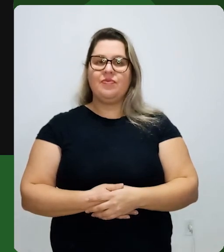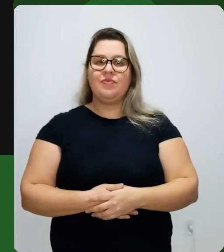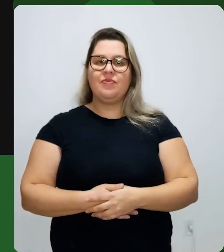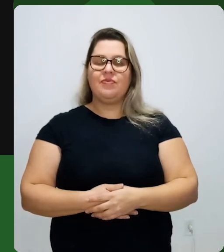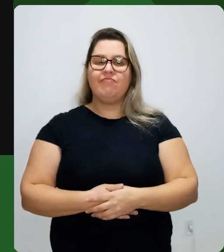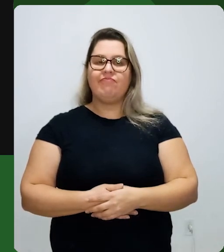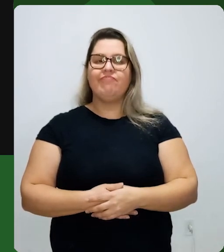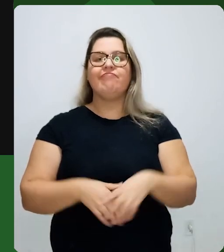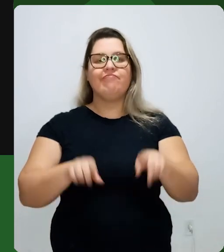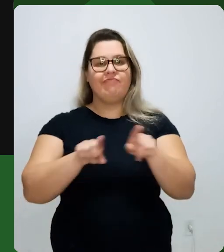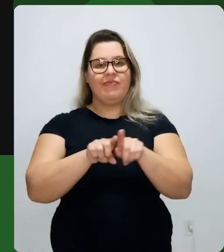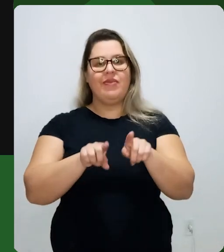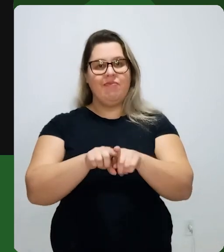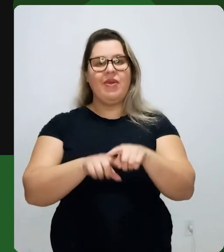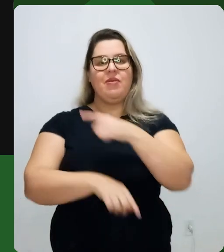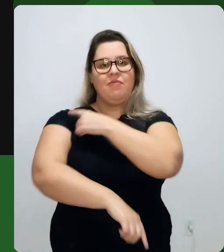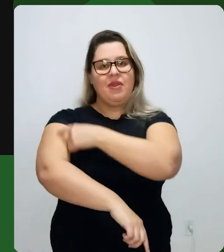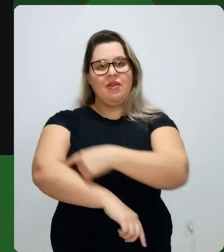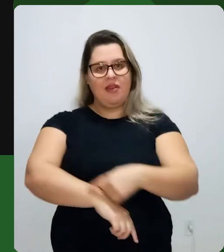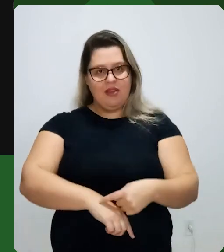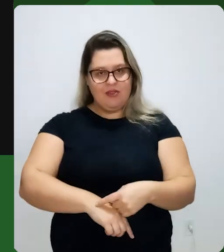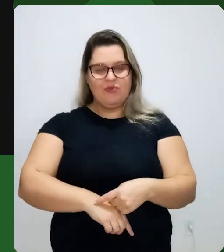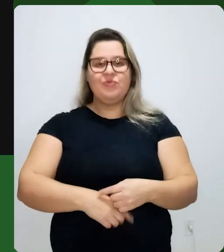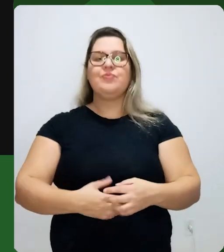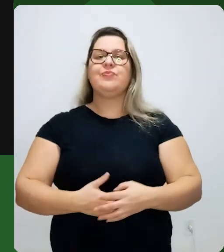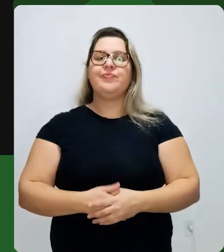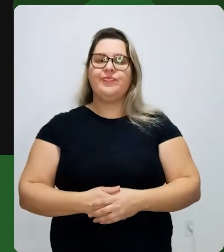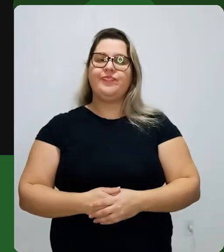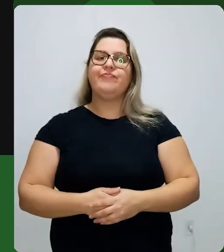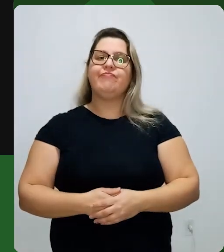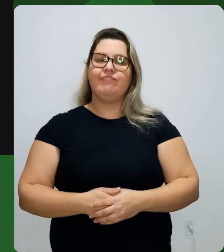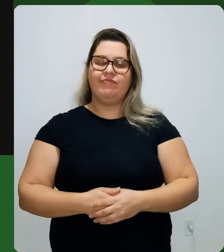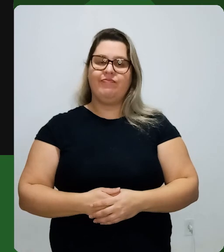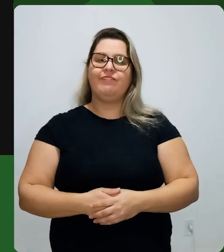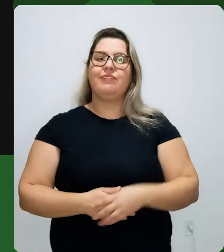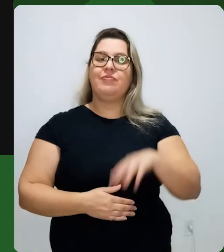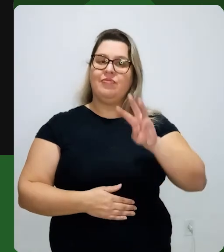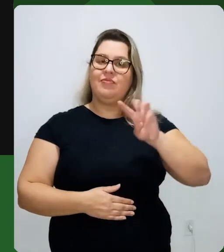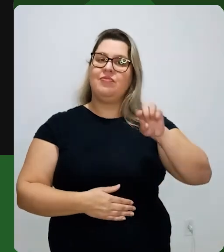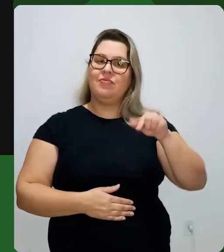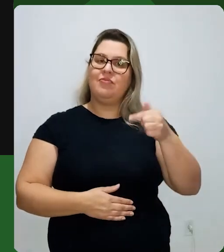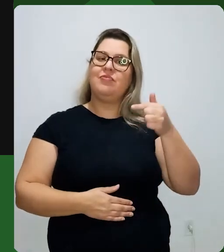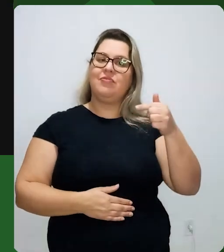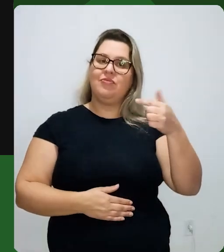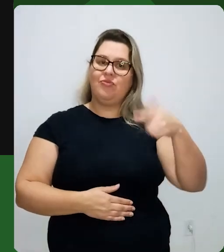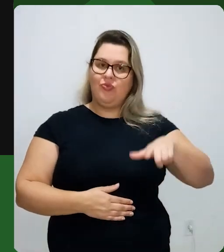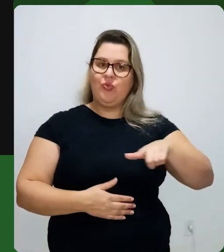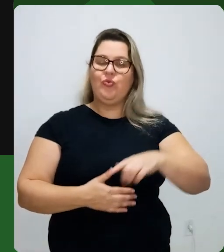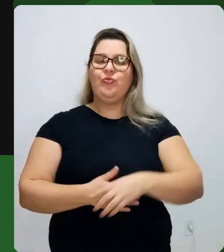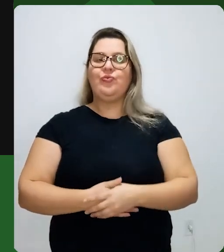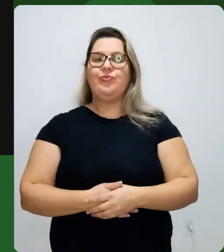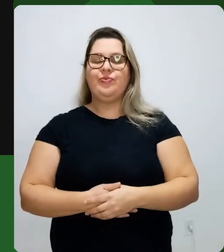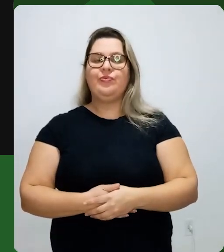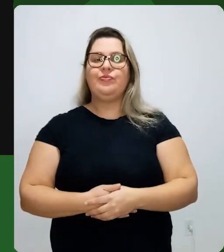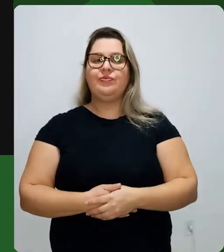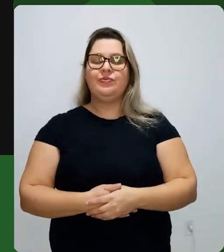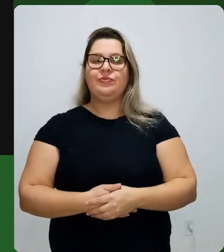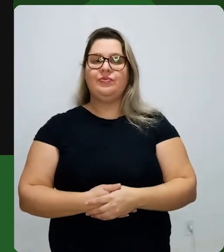E ele traz o braço pra cá, então, 3,7 mais ou menos aqui também.